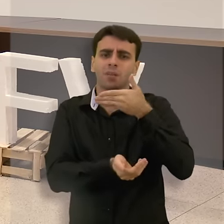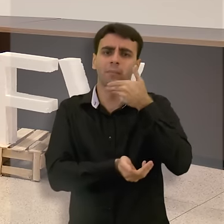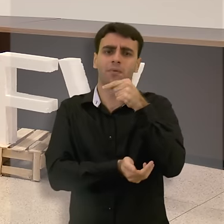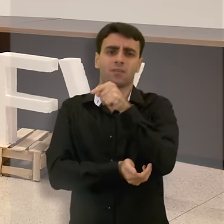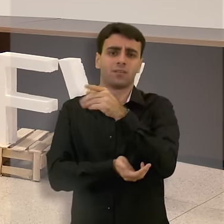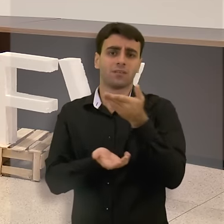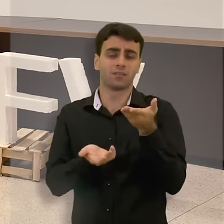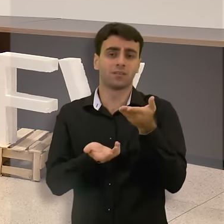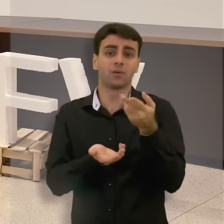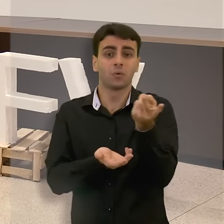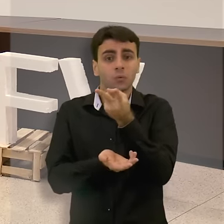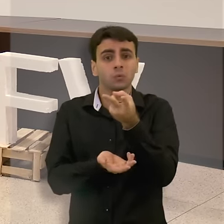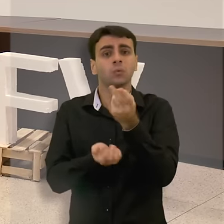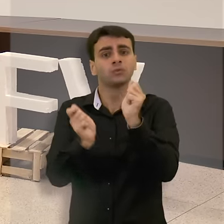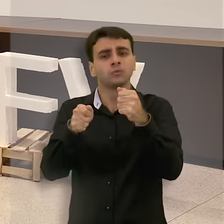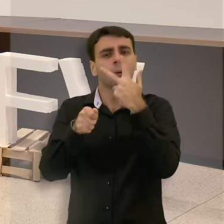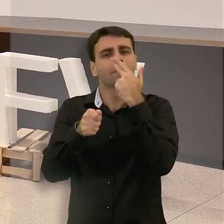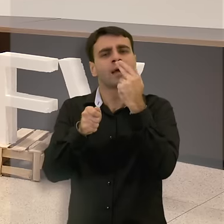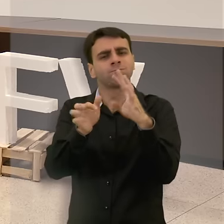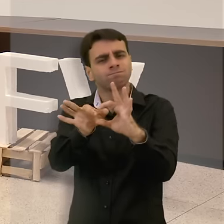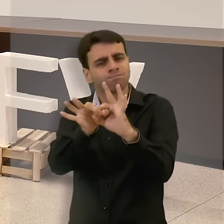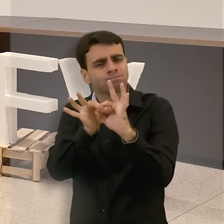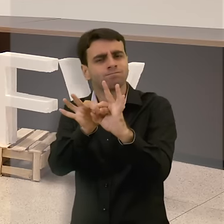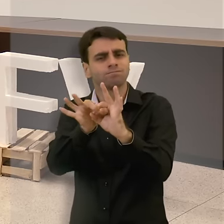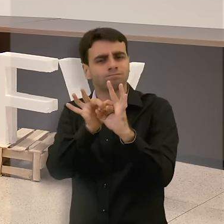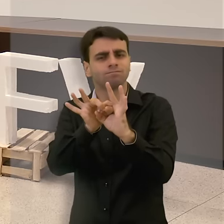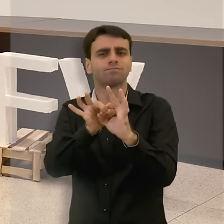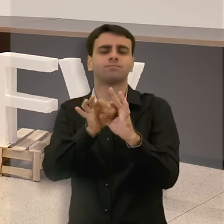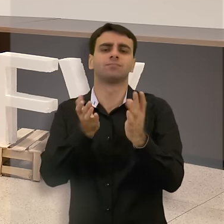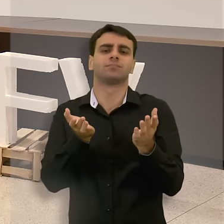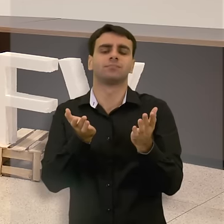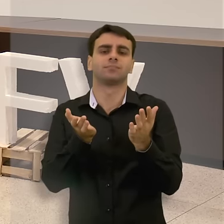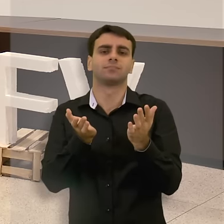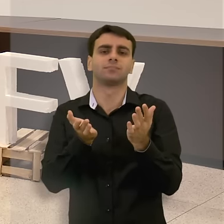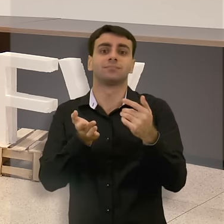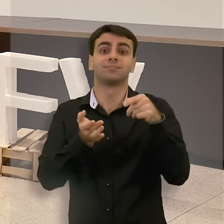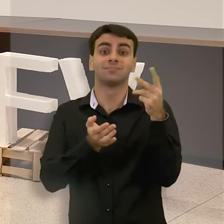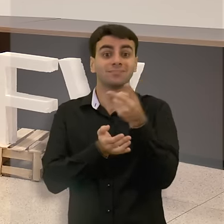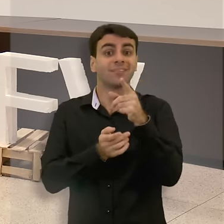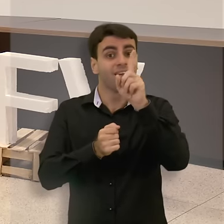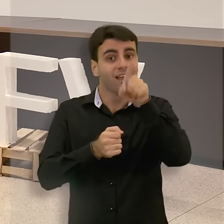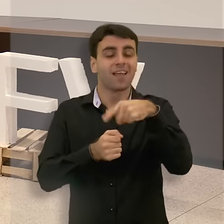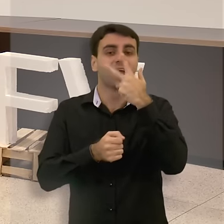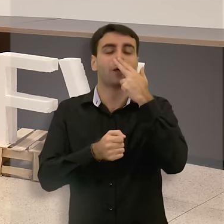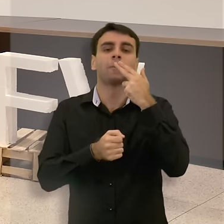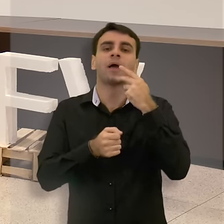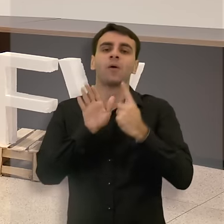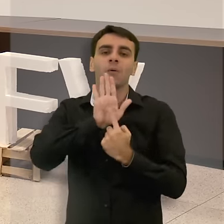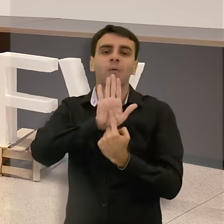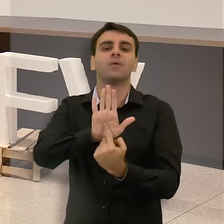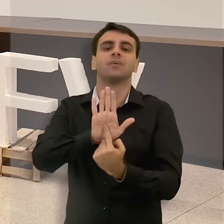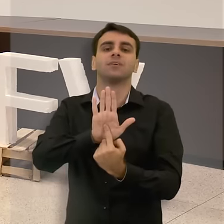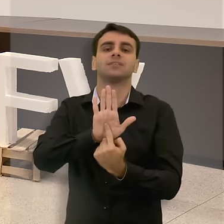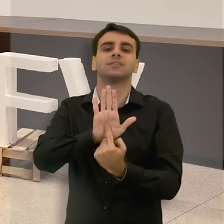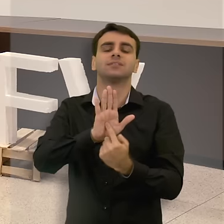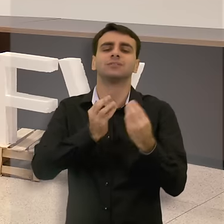dele e eles conseguirem lidar juntos, mais unidos com aquela situação, aquilo já apontava um caminho de como lidar melhor